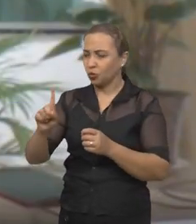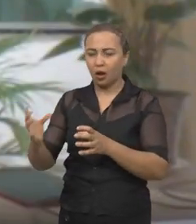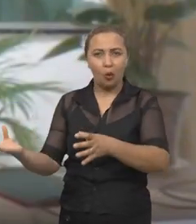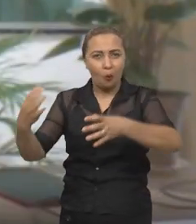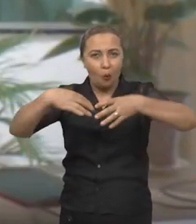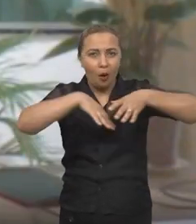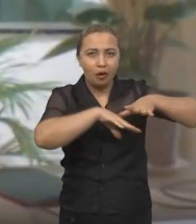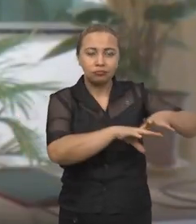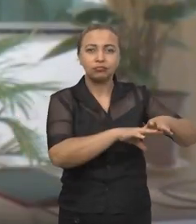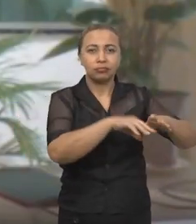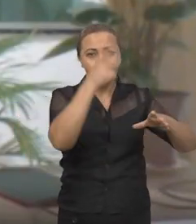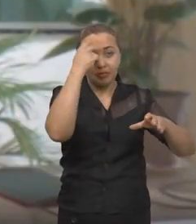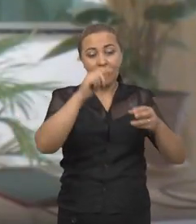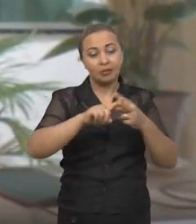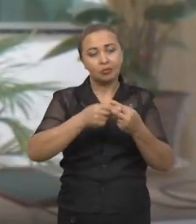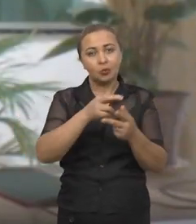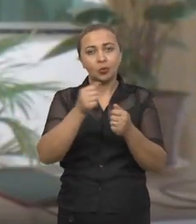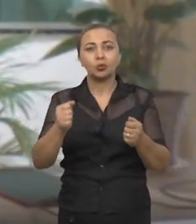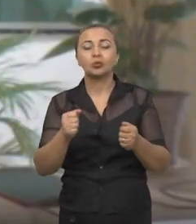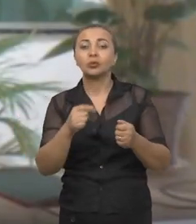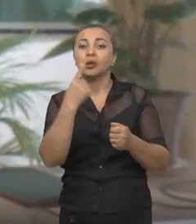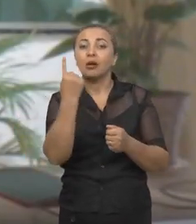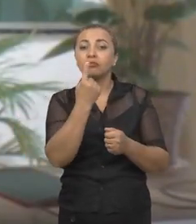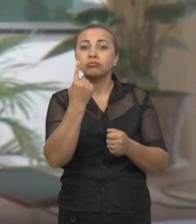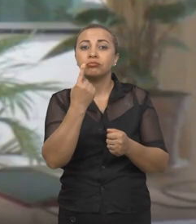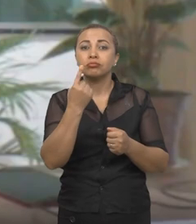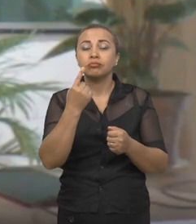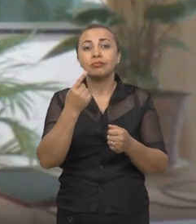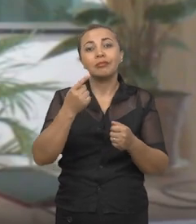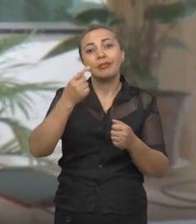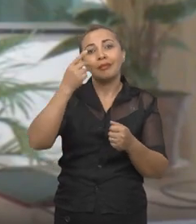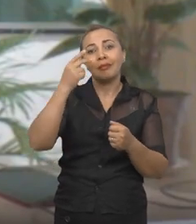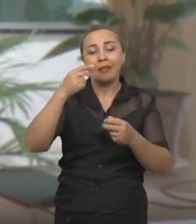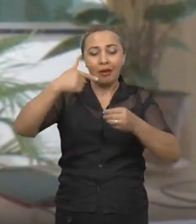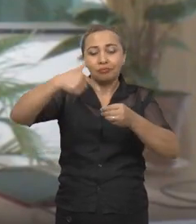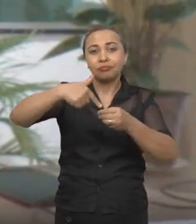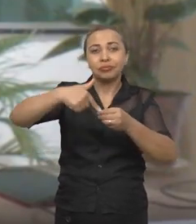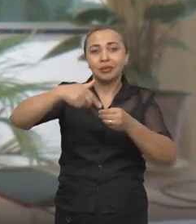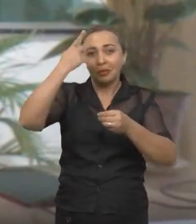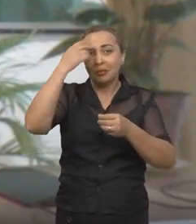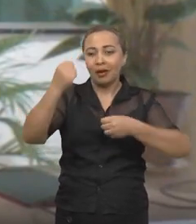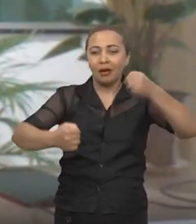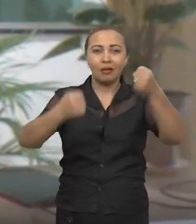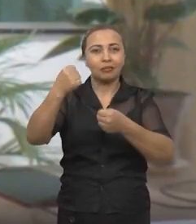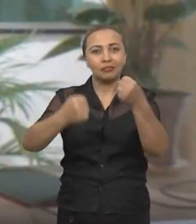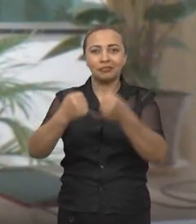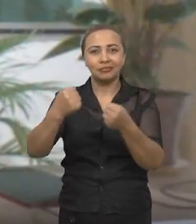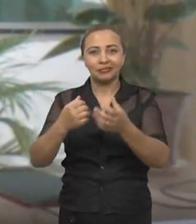ser recolhido, né, e produzido para os carros e fazer